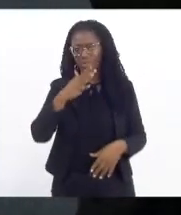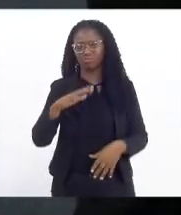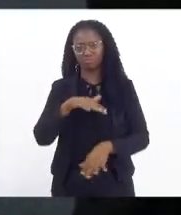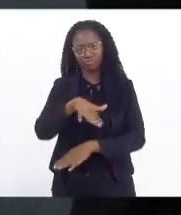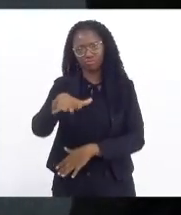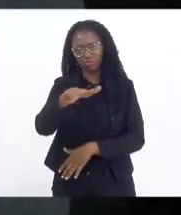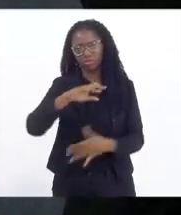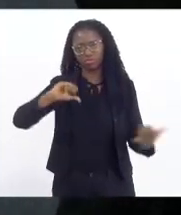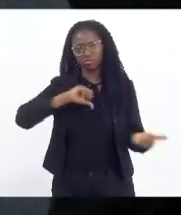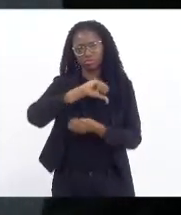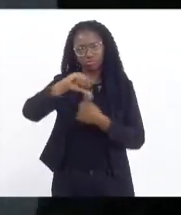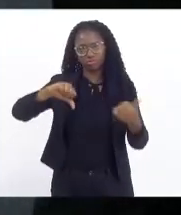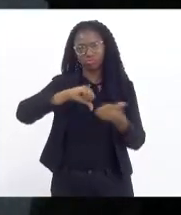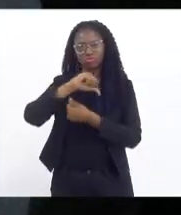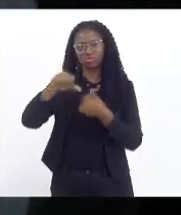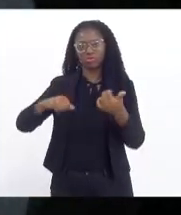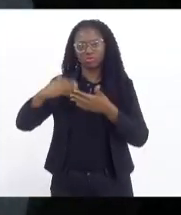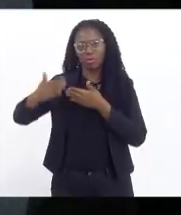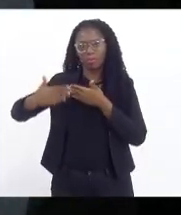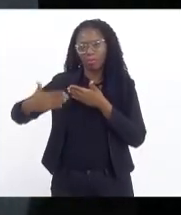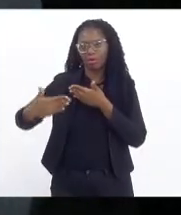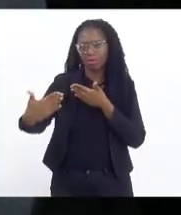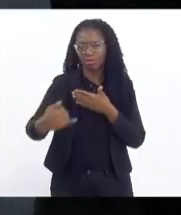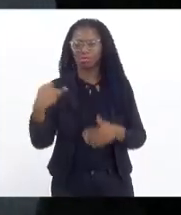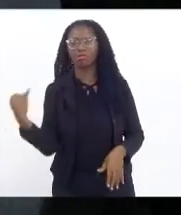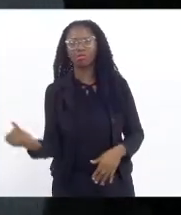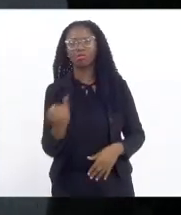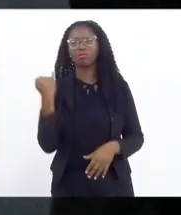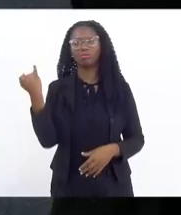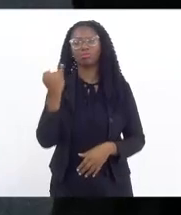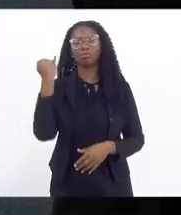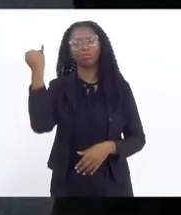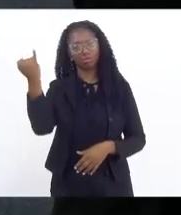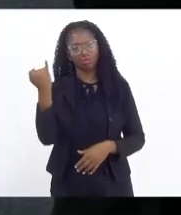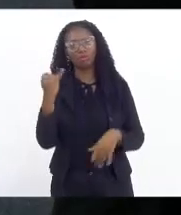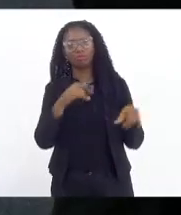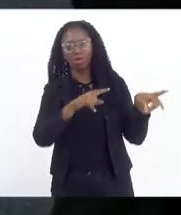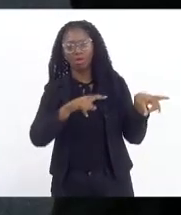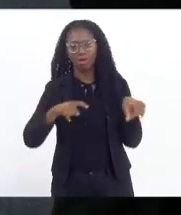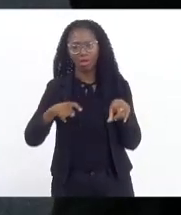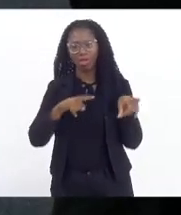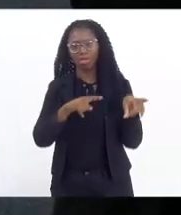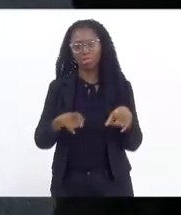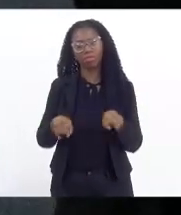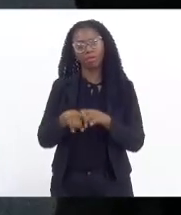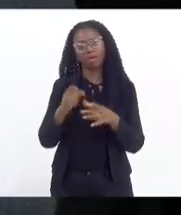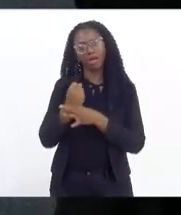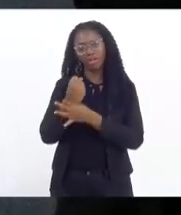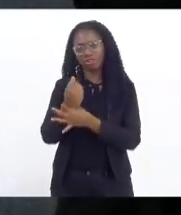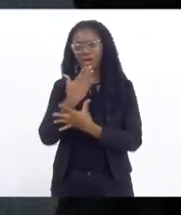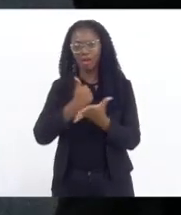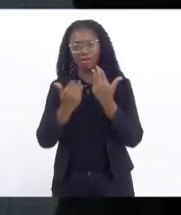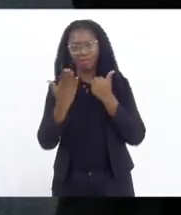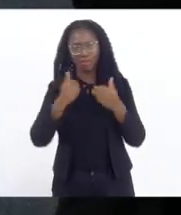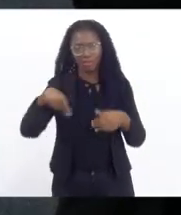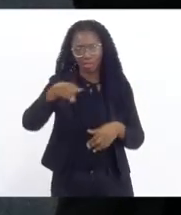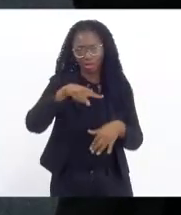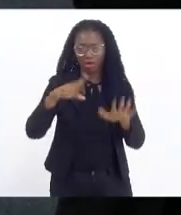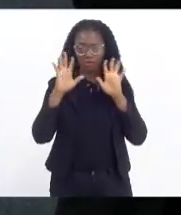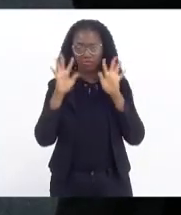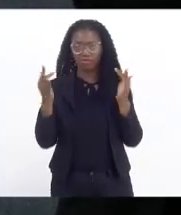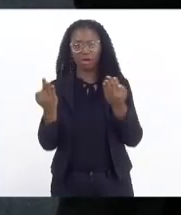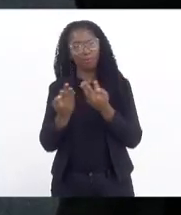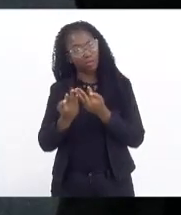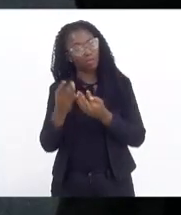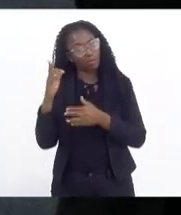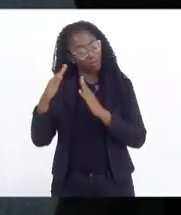revigorado por um processo tão importante de Horta, garantindo, assim, alimento às famílias ali de Manguinhos,